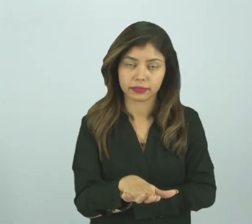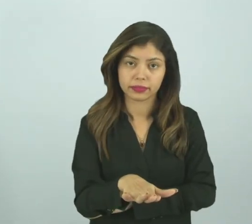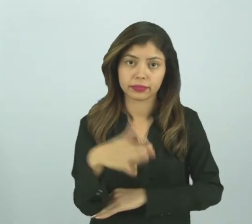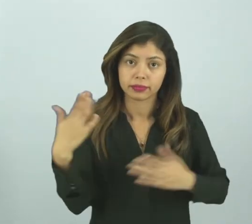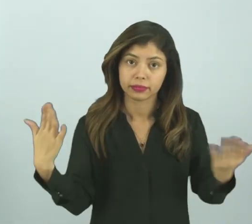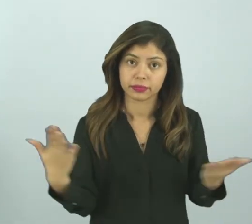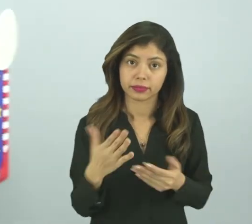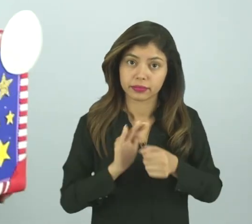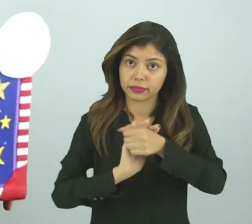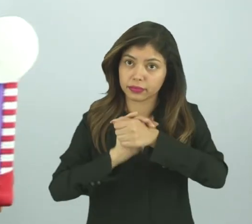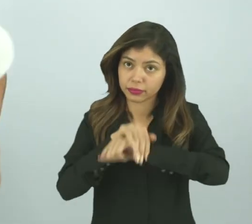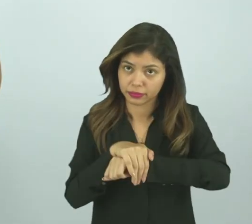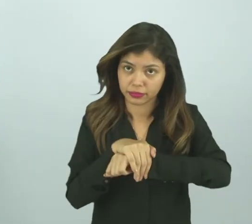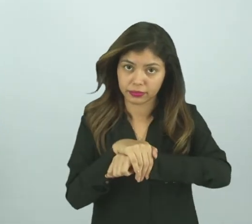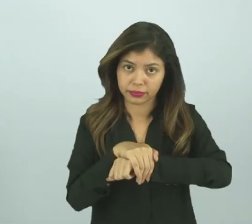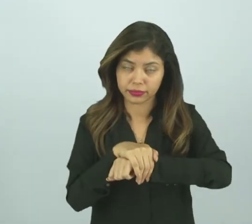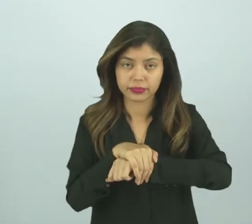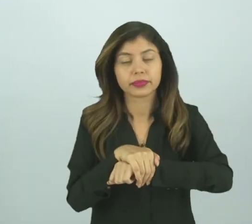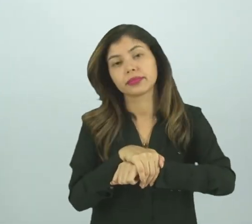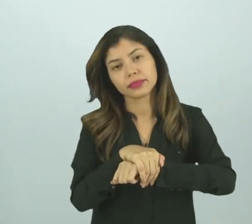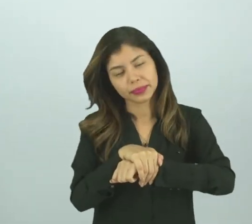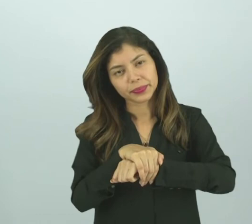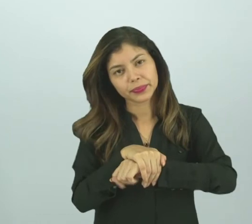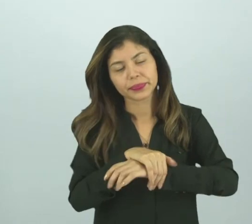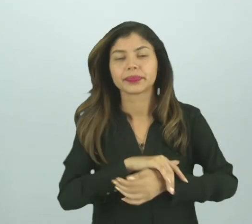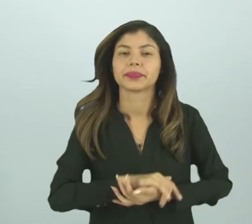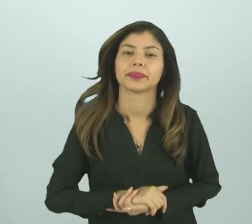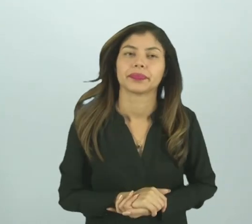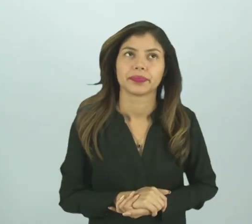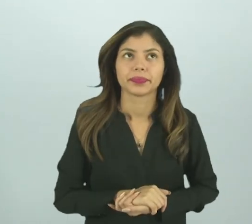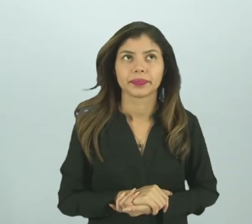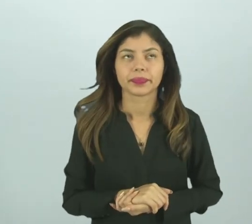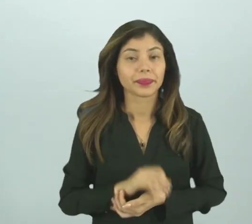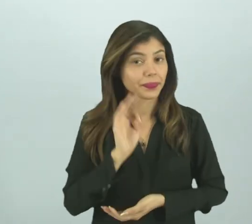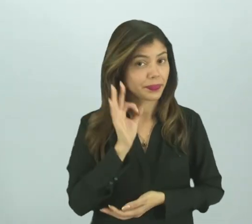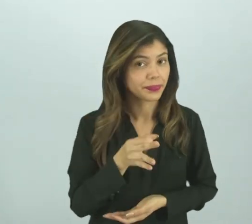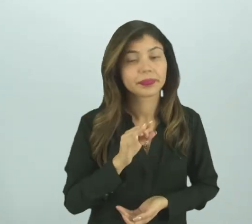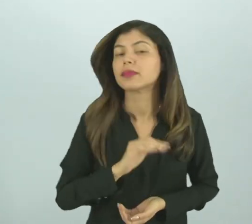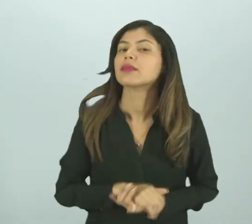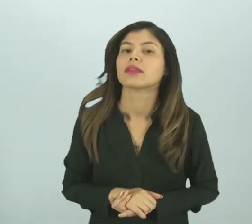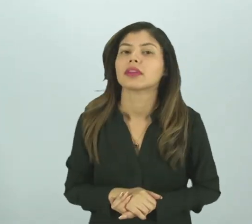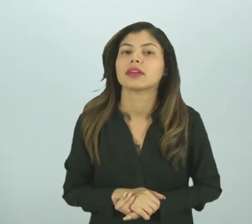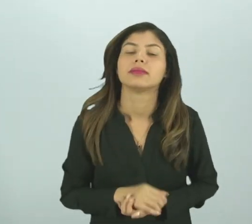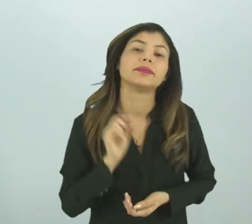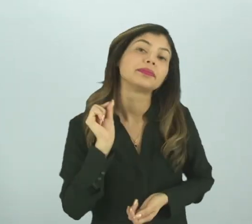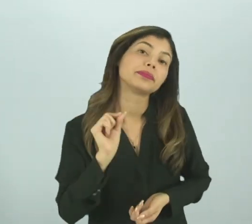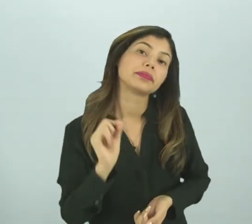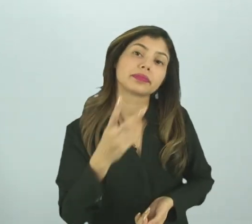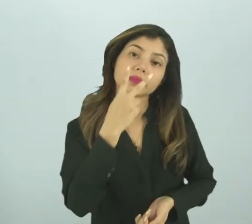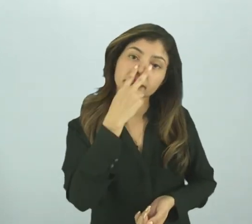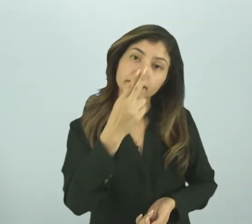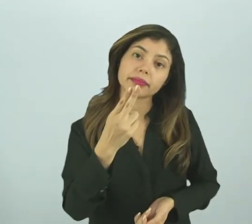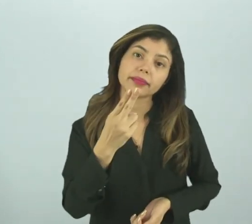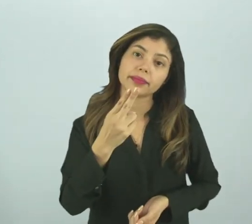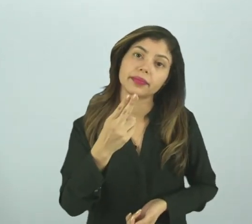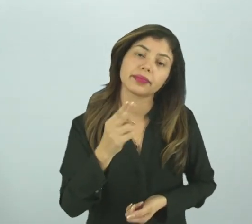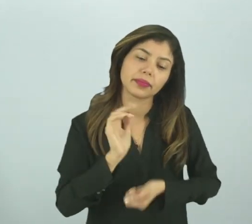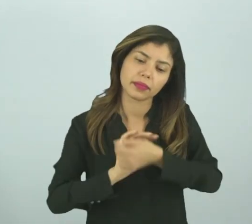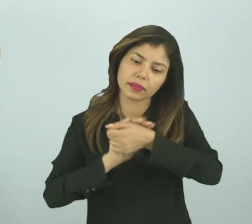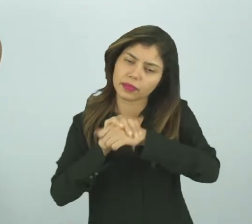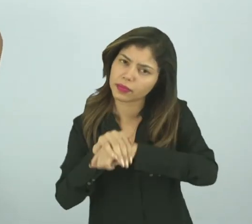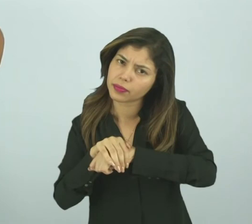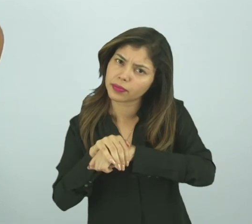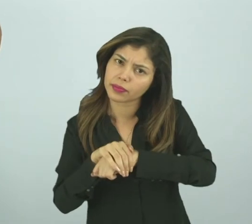e agora tem o período da noite, certo? E aí, o que aparece na noite?